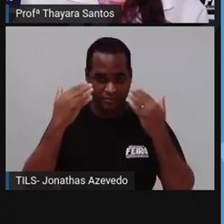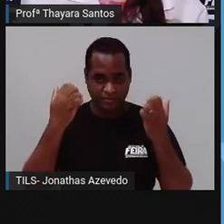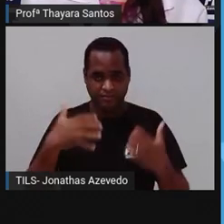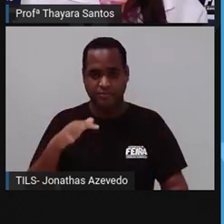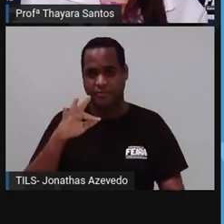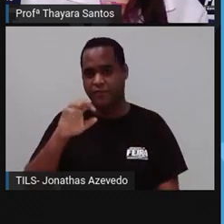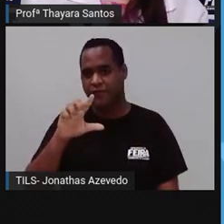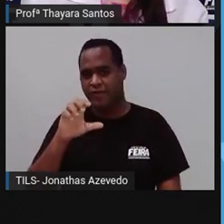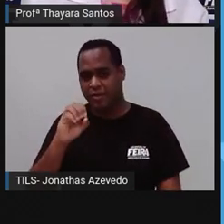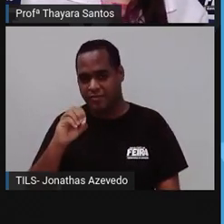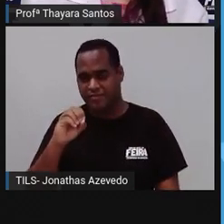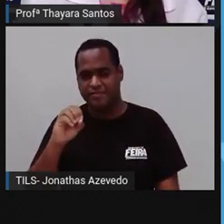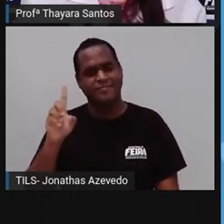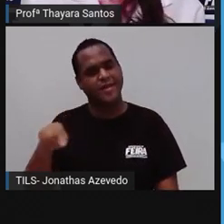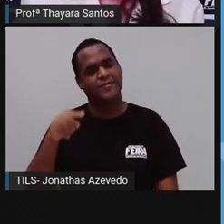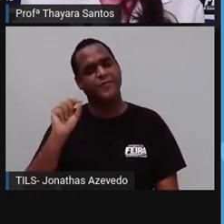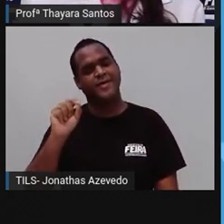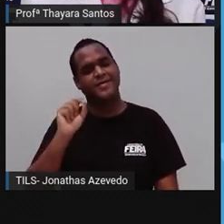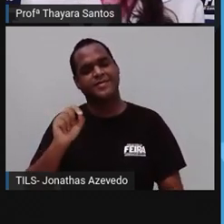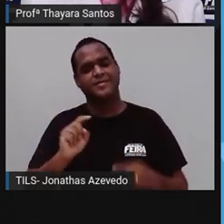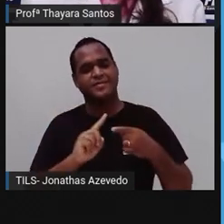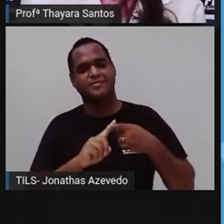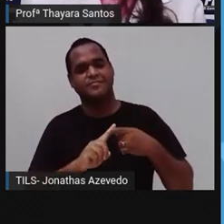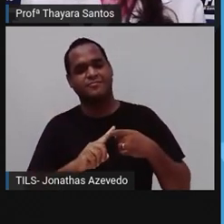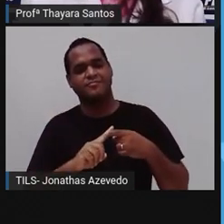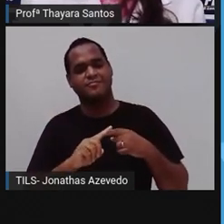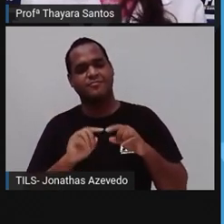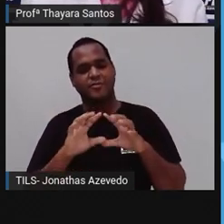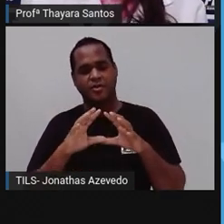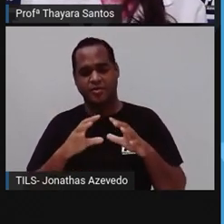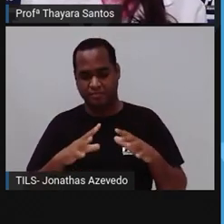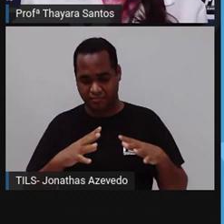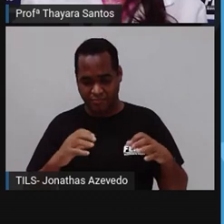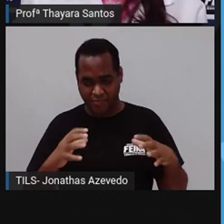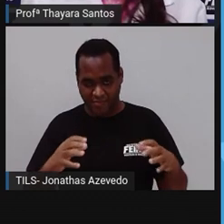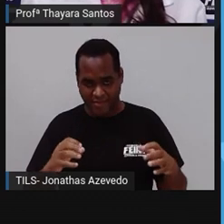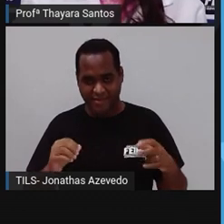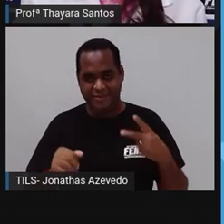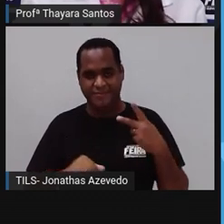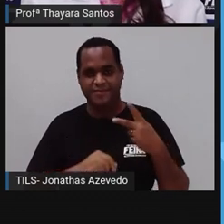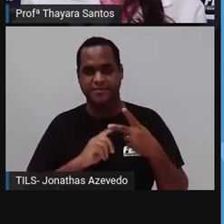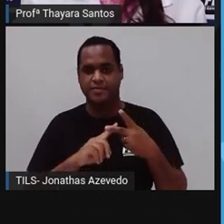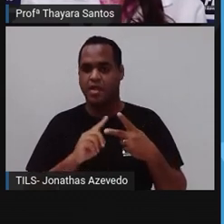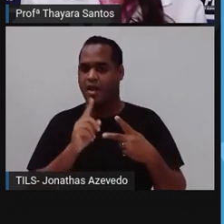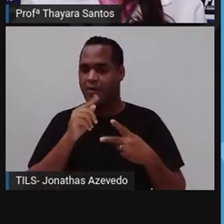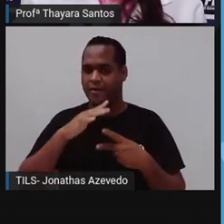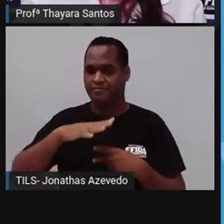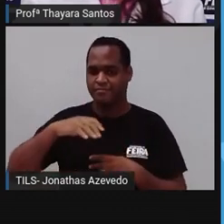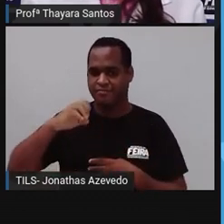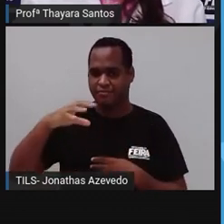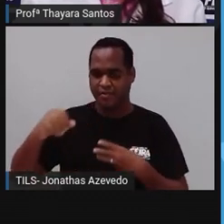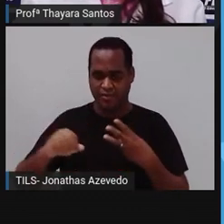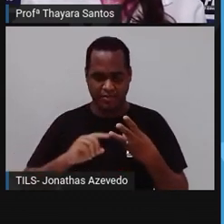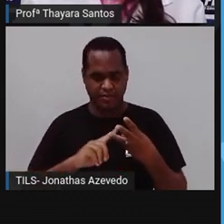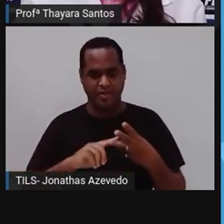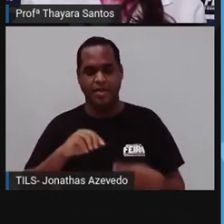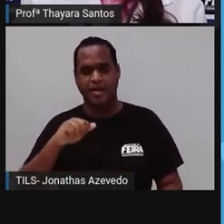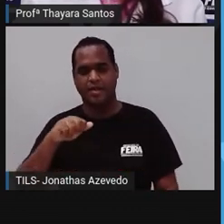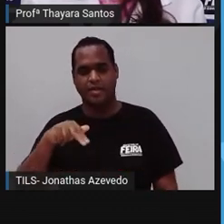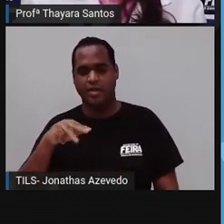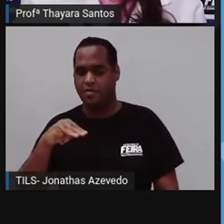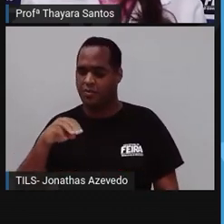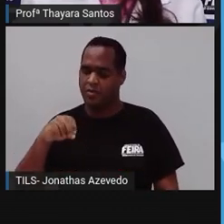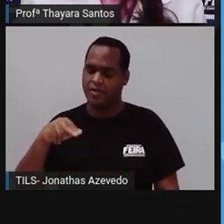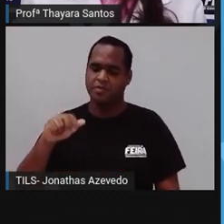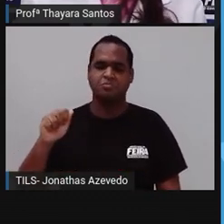filo porífera é letra A, esponjas marinhas, letra B, água viva ou letra C, anêmona do